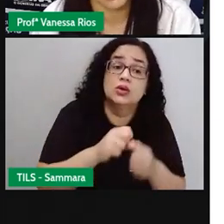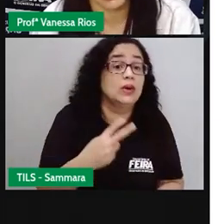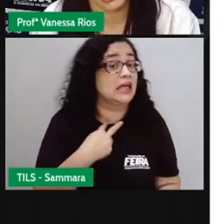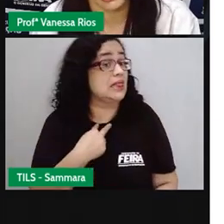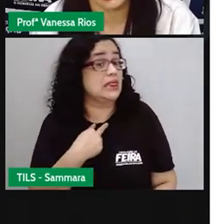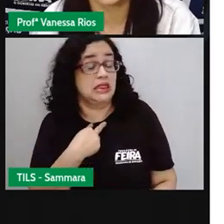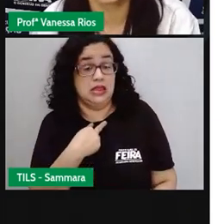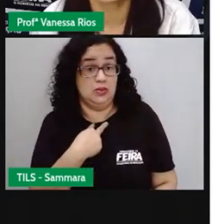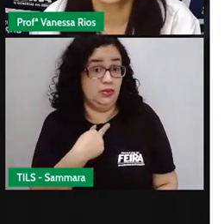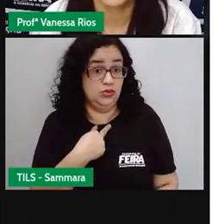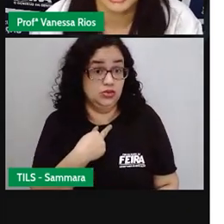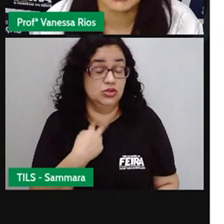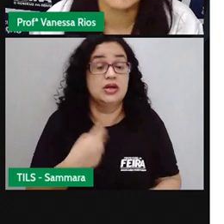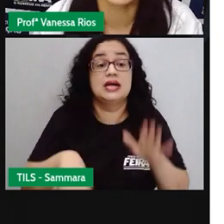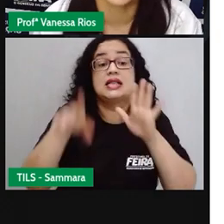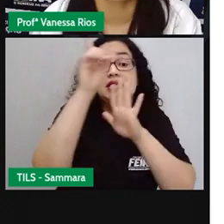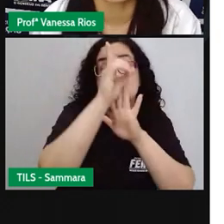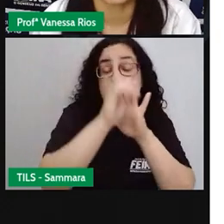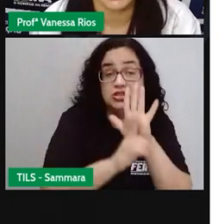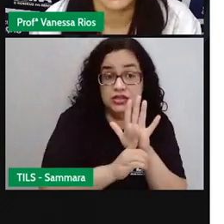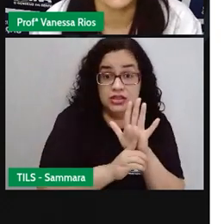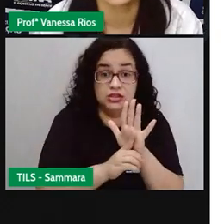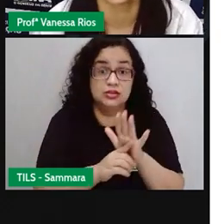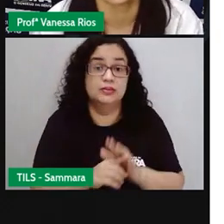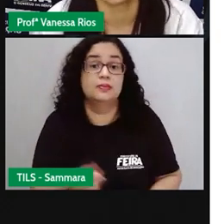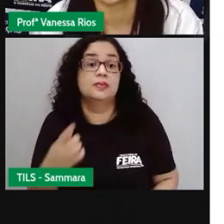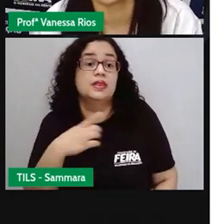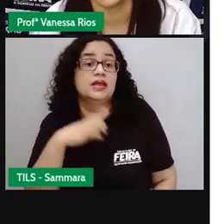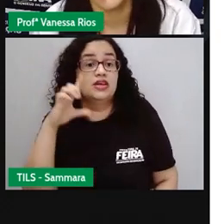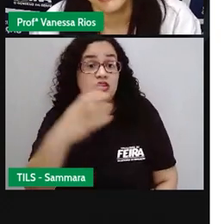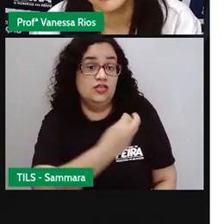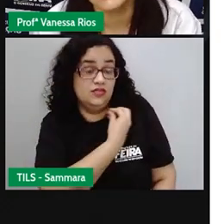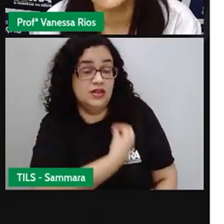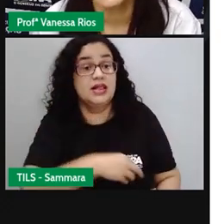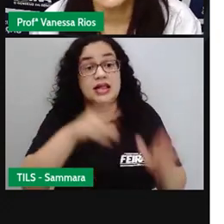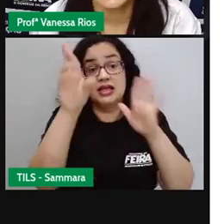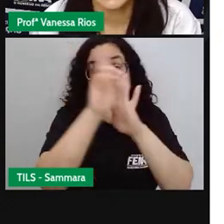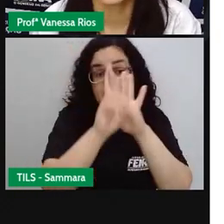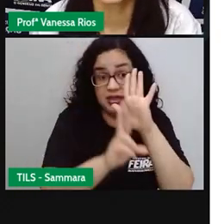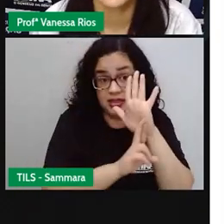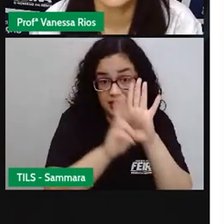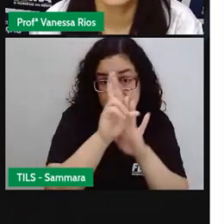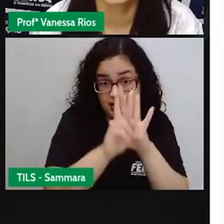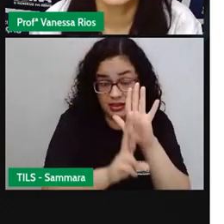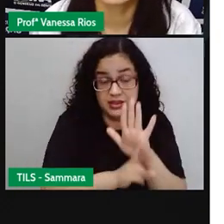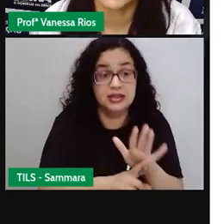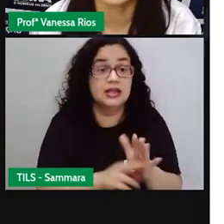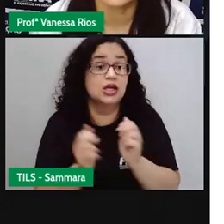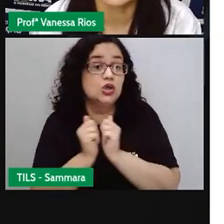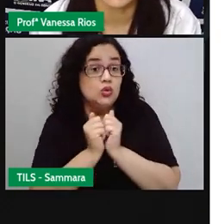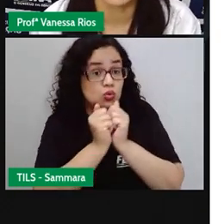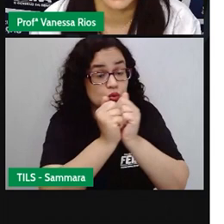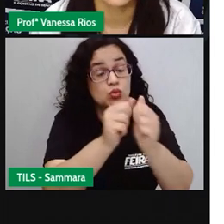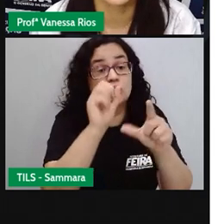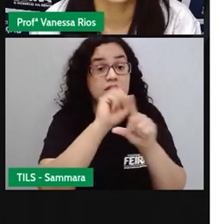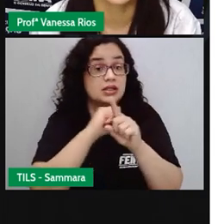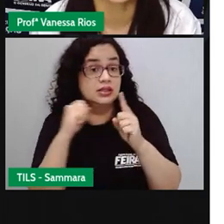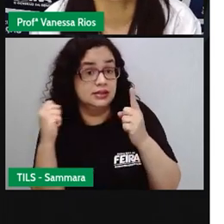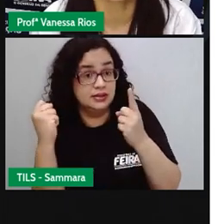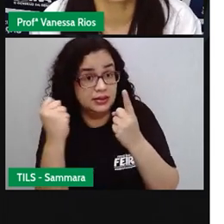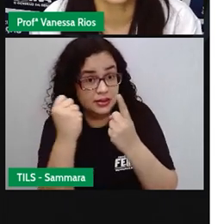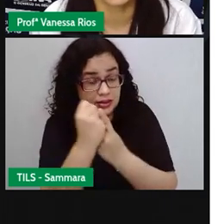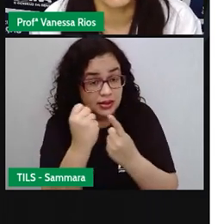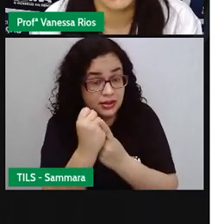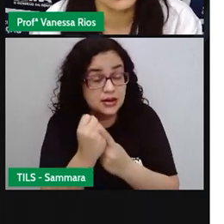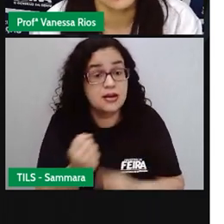não pode fazer em relação a direitos e a deveres, a se estabelecer regras, é algo que acompanha as sociedades